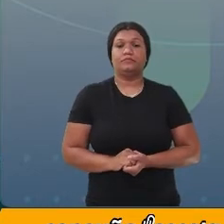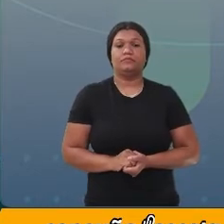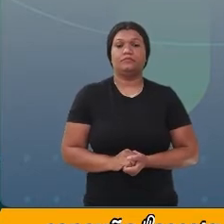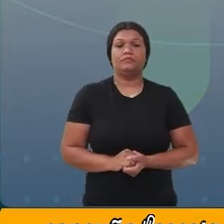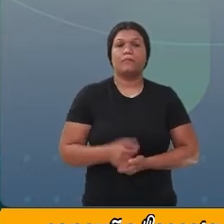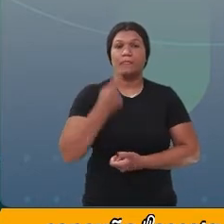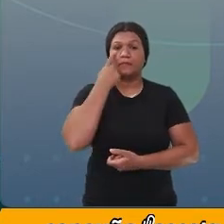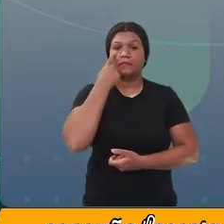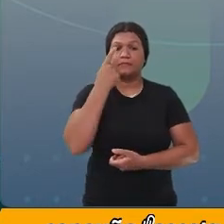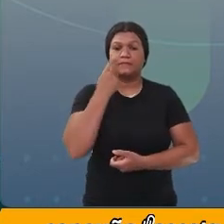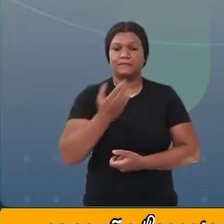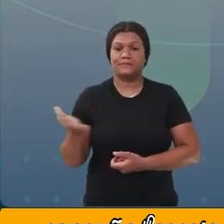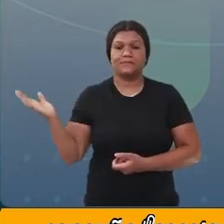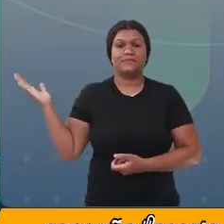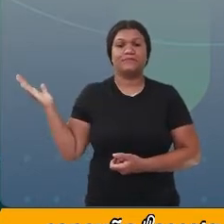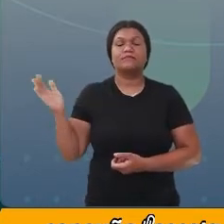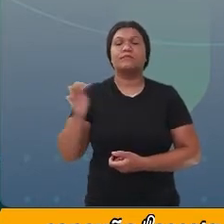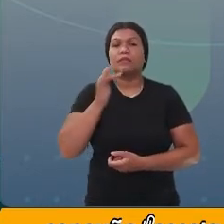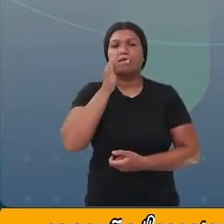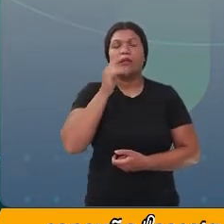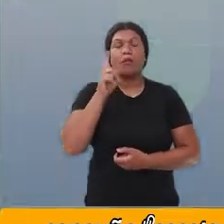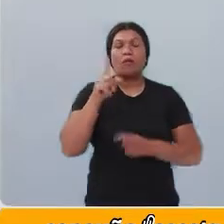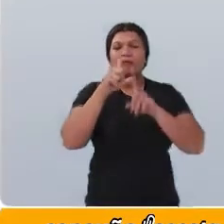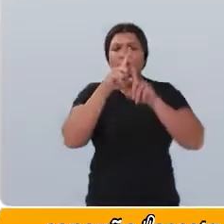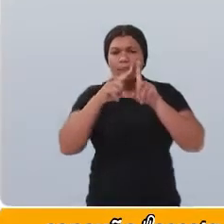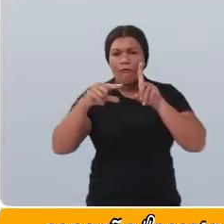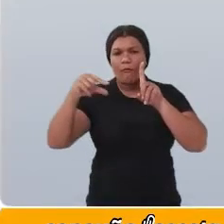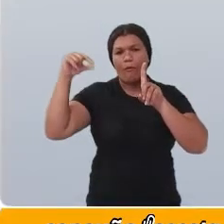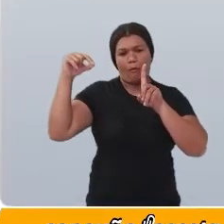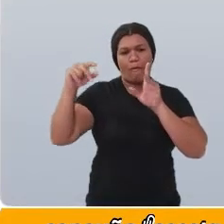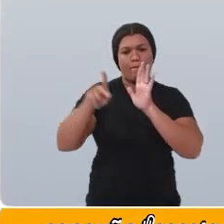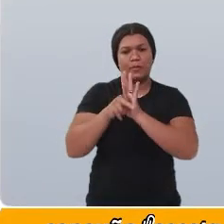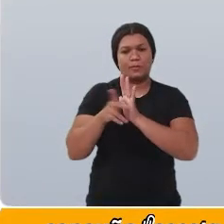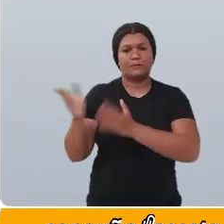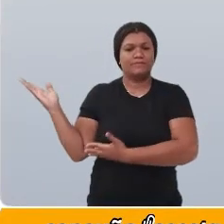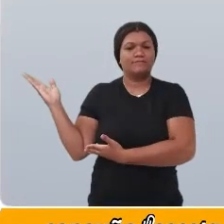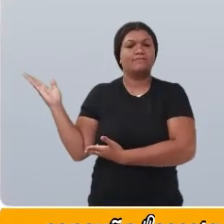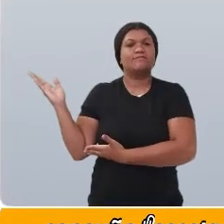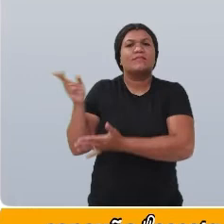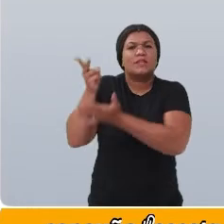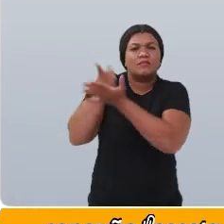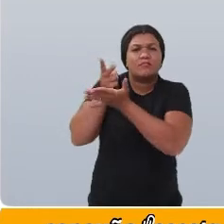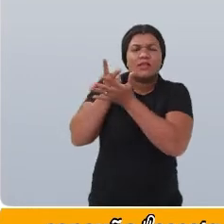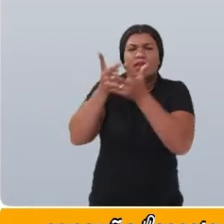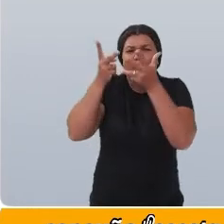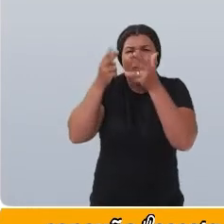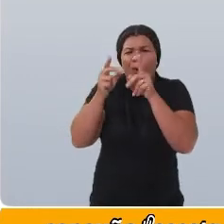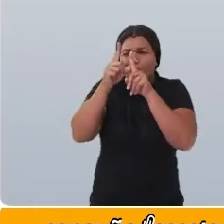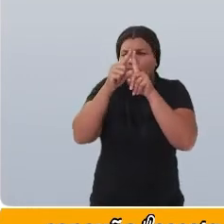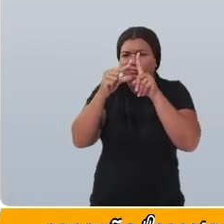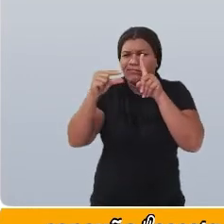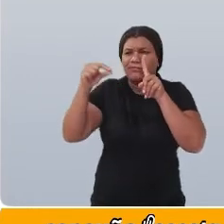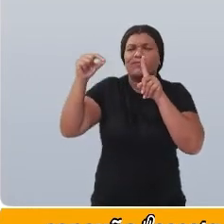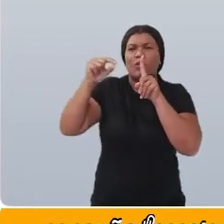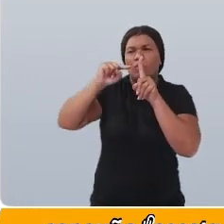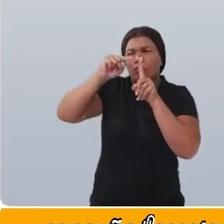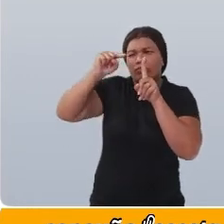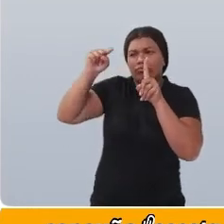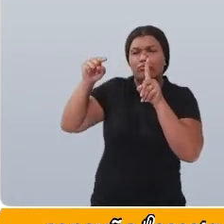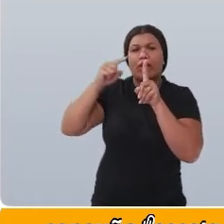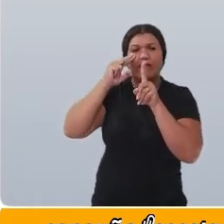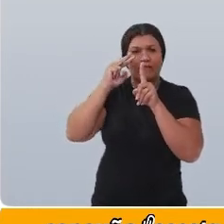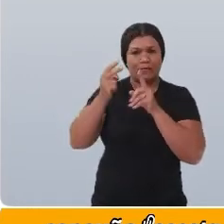Olha só como as folhas dessa planta seguem o mesmo formato. Estão vendo?